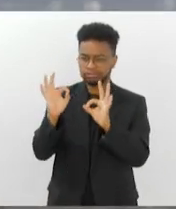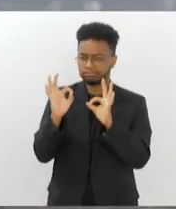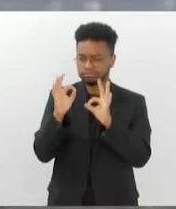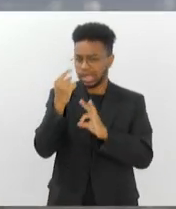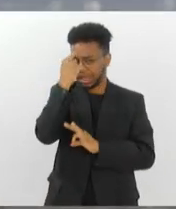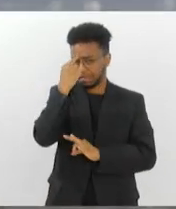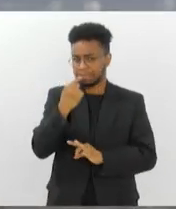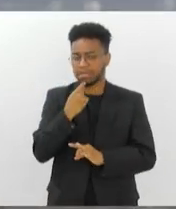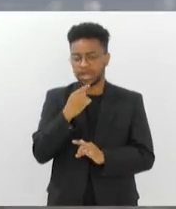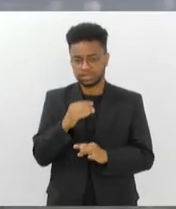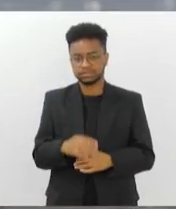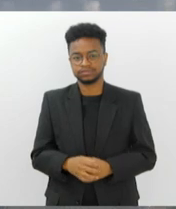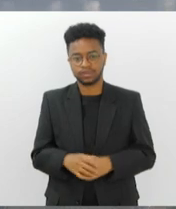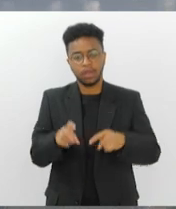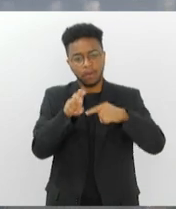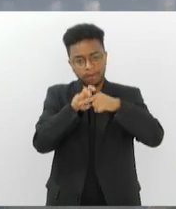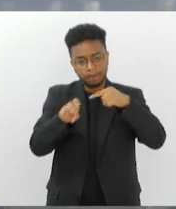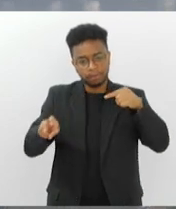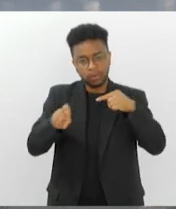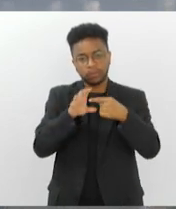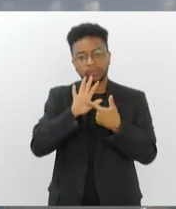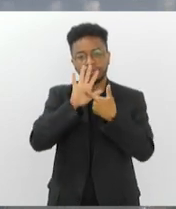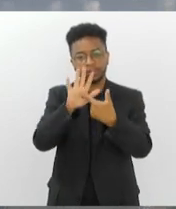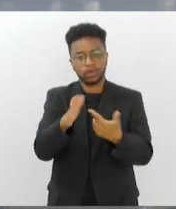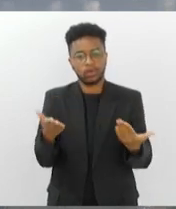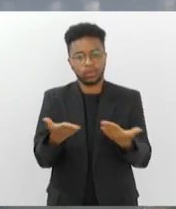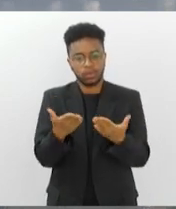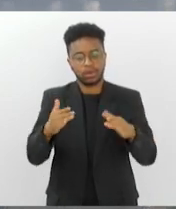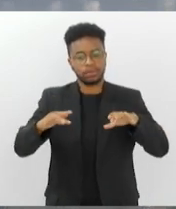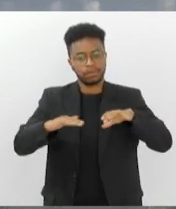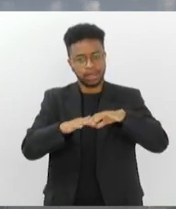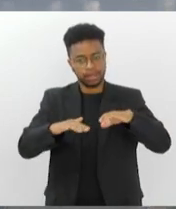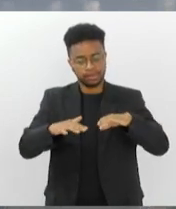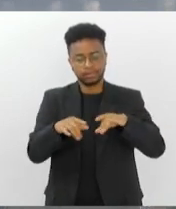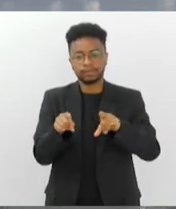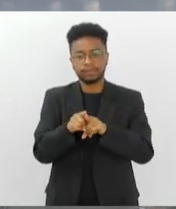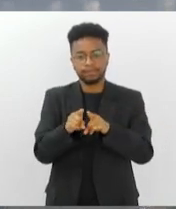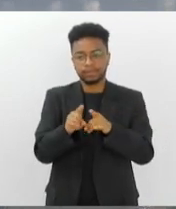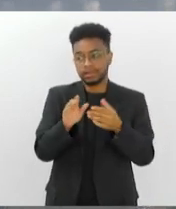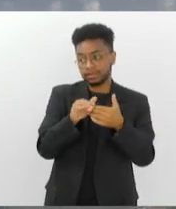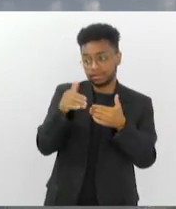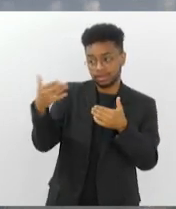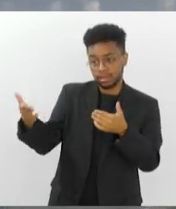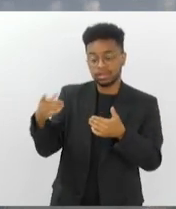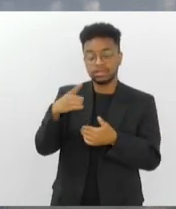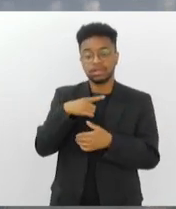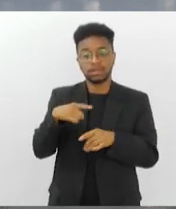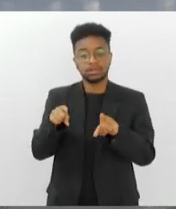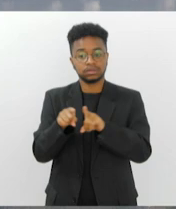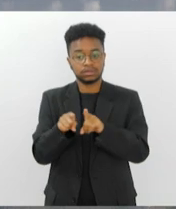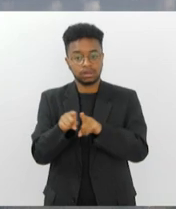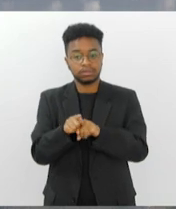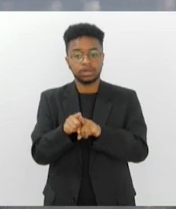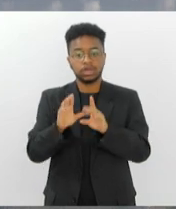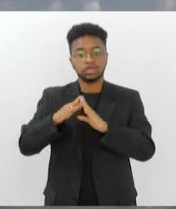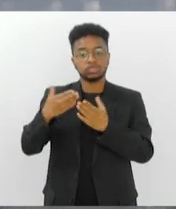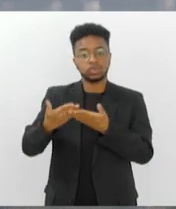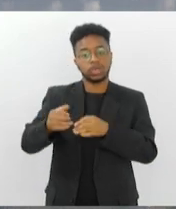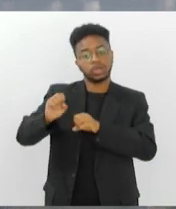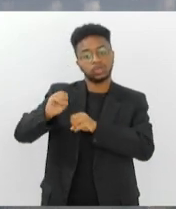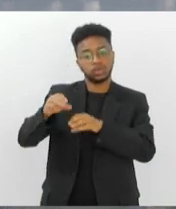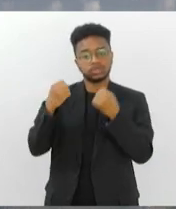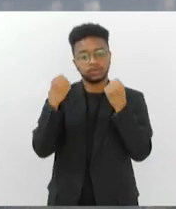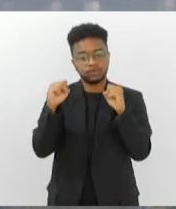imagem! O pão de açúcar na Baía de Guanabara. Do outro lado temos ali a Escola de Educação